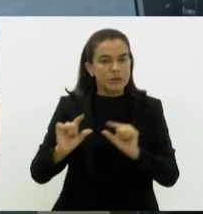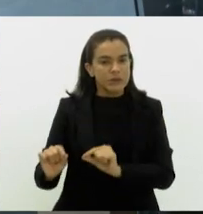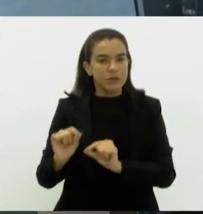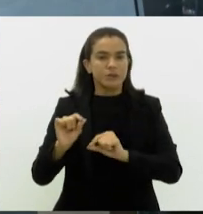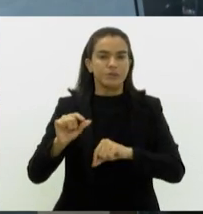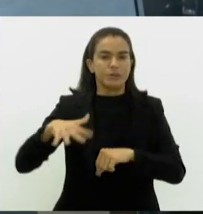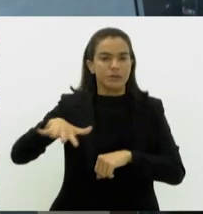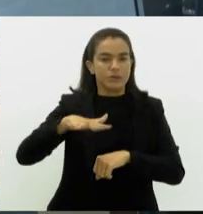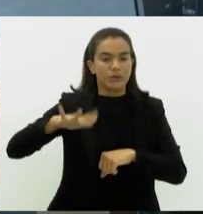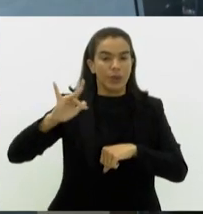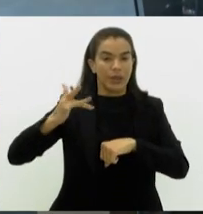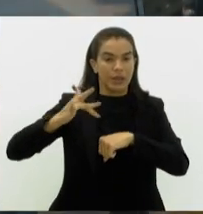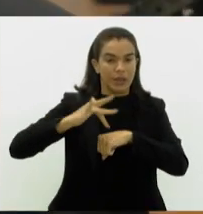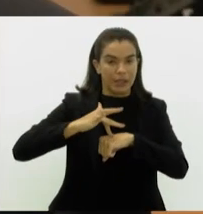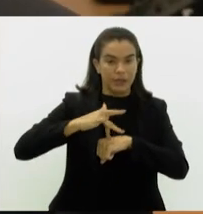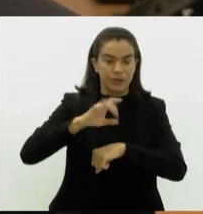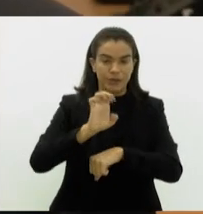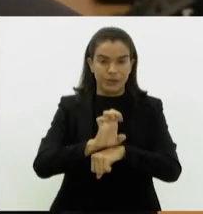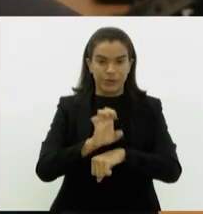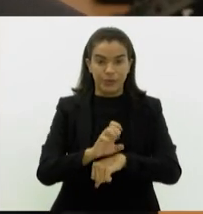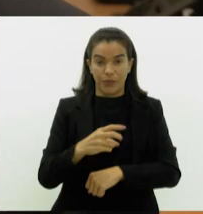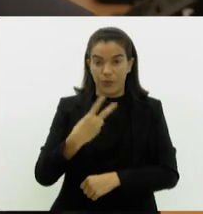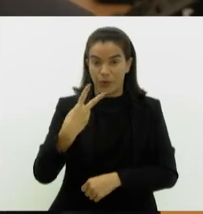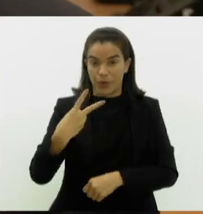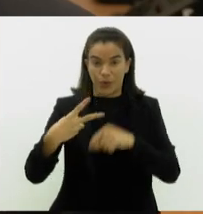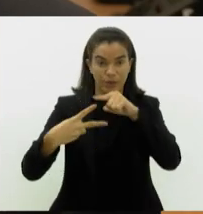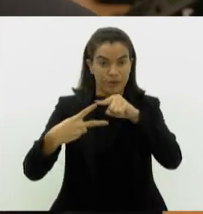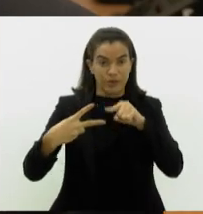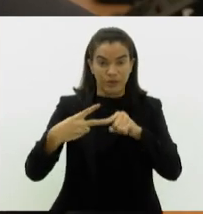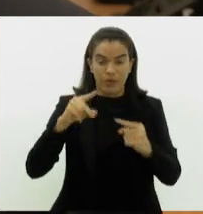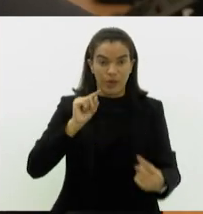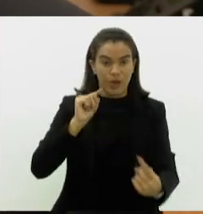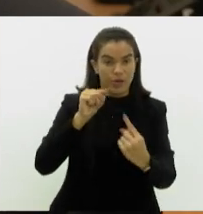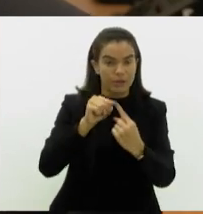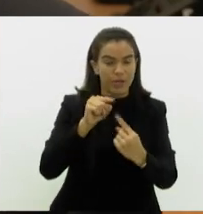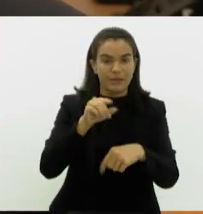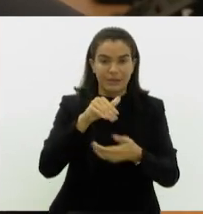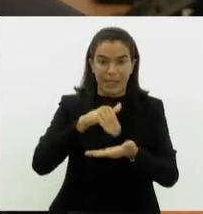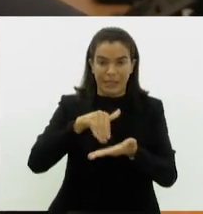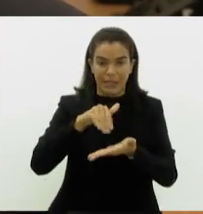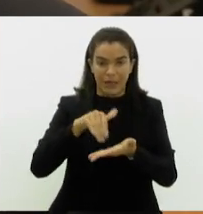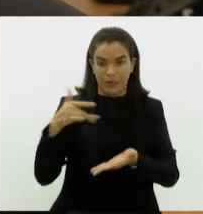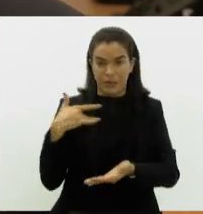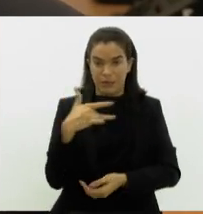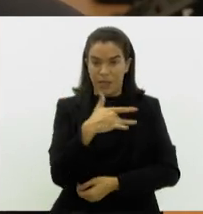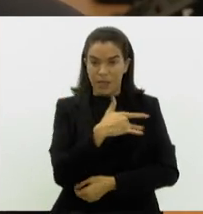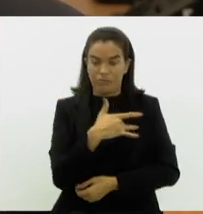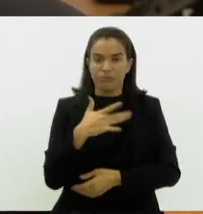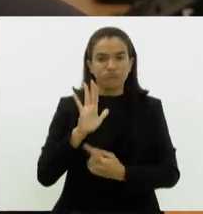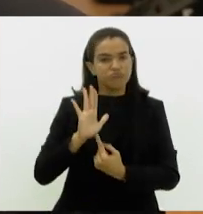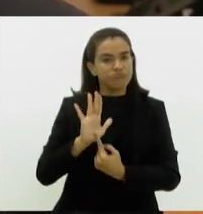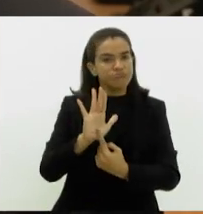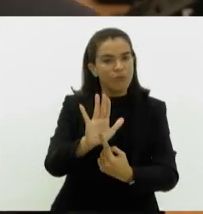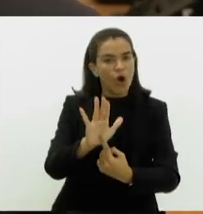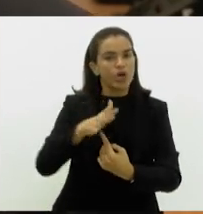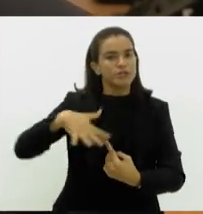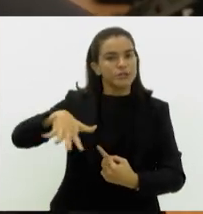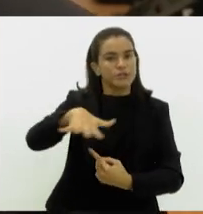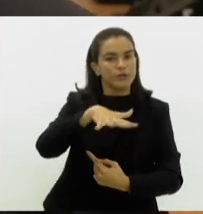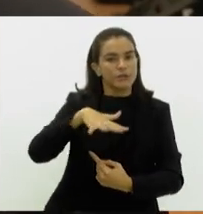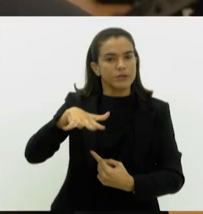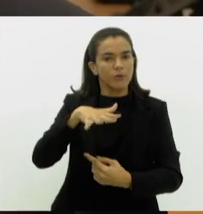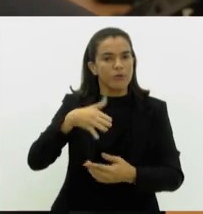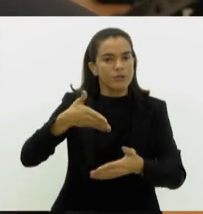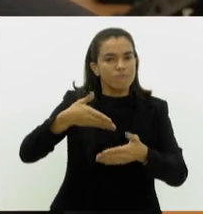casos de dengue no Estado. Dois objetivos. O primeiro é que a Secretaria de Estado de Saúde apresente o cenário atual do